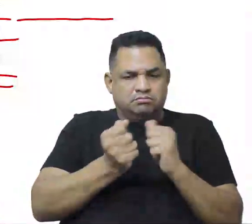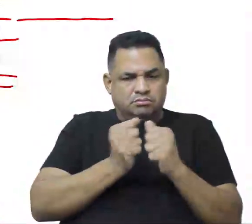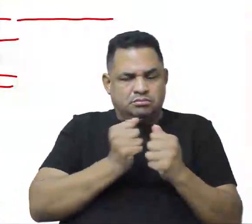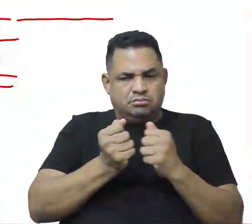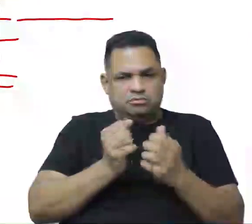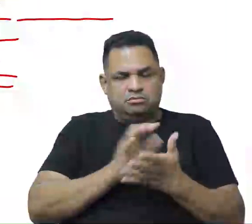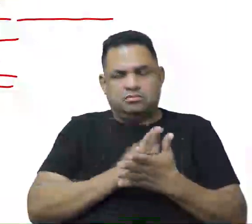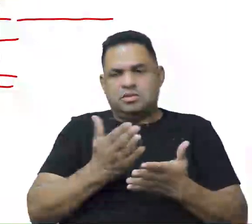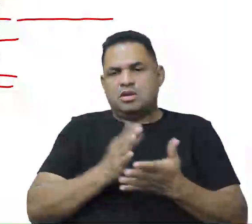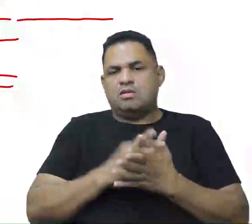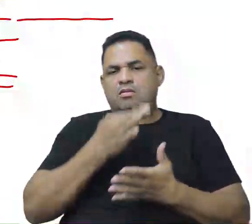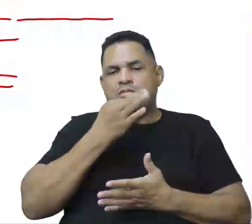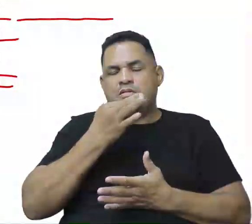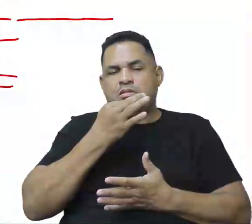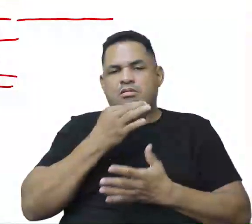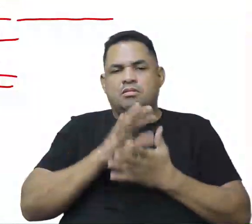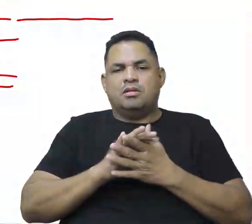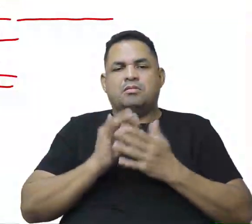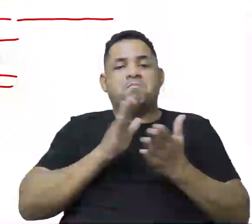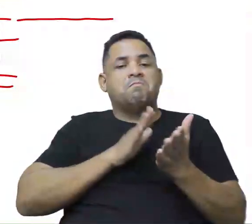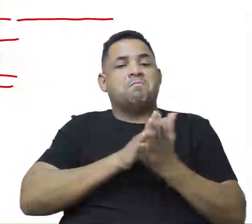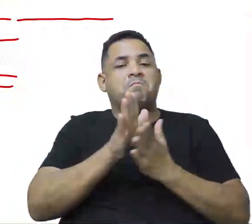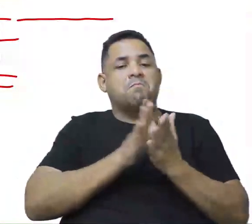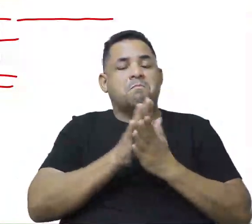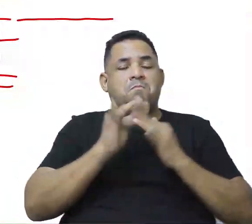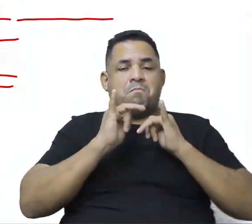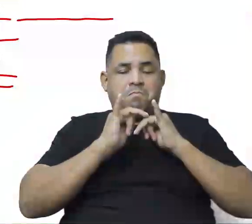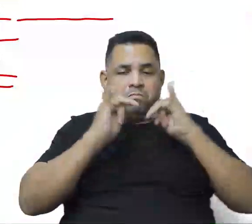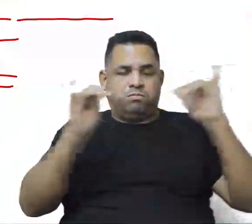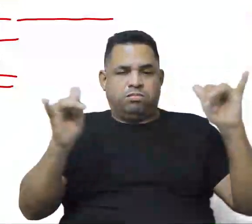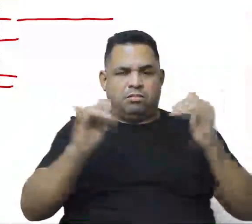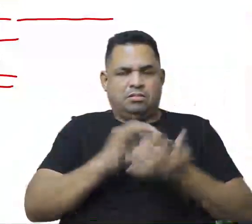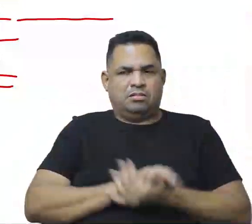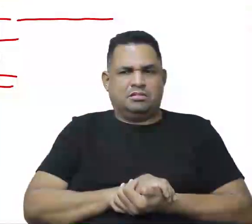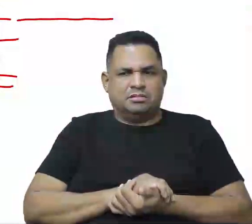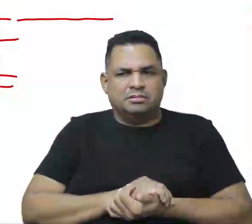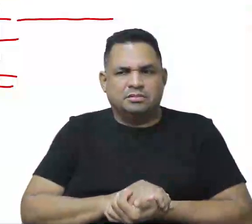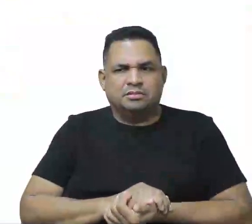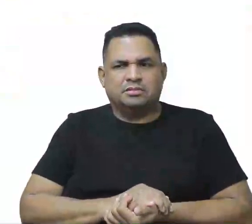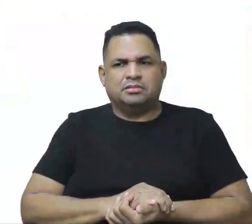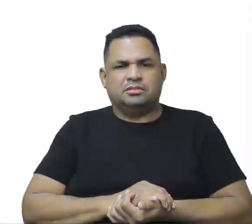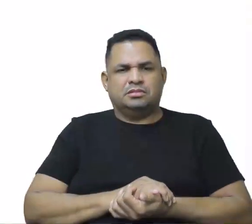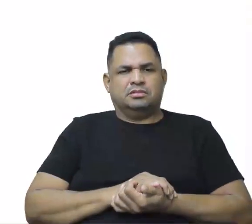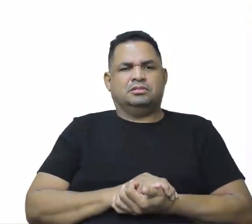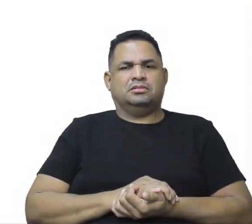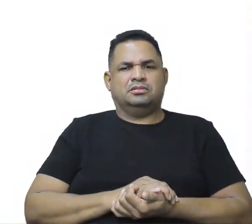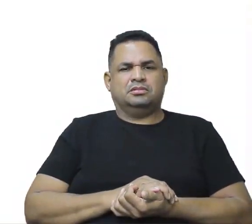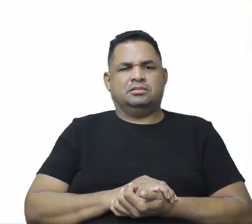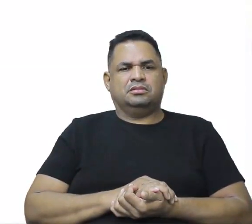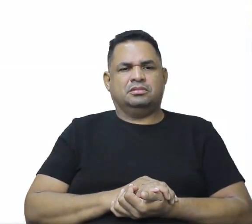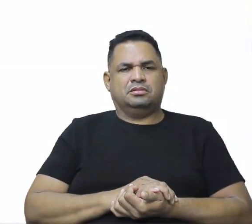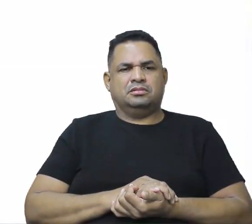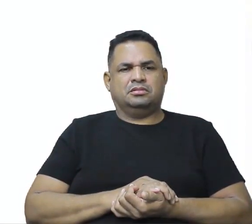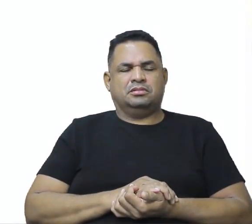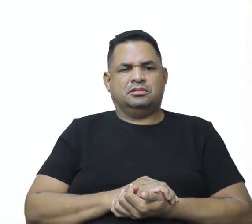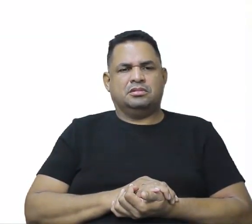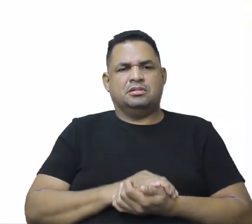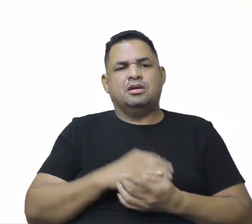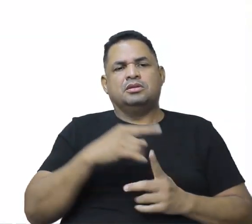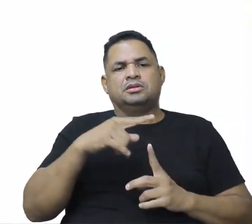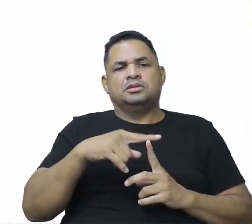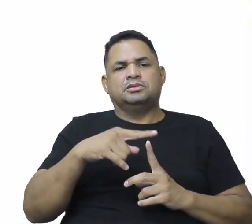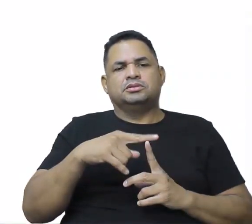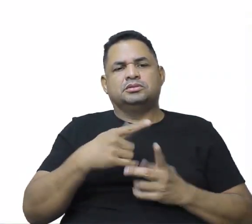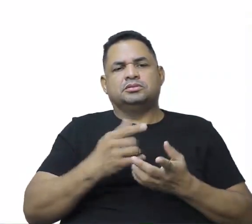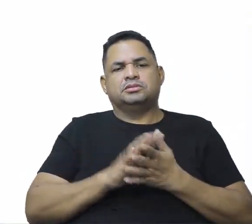a opinião pela publicidade, né? Olha só que interessante. O tipo de relação entre